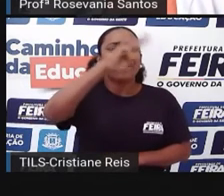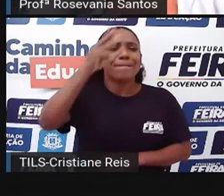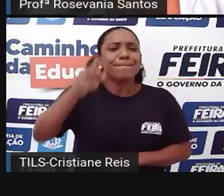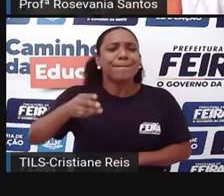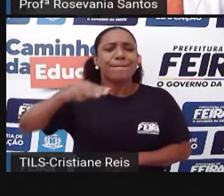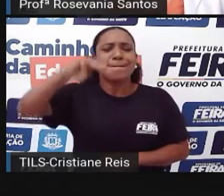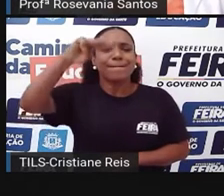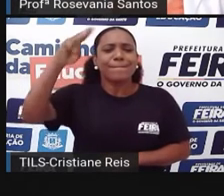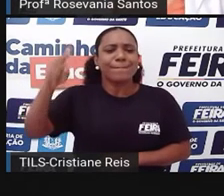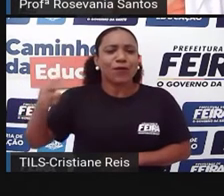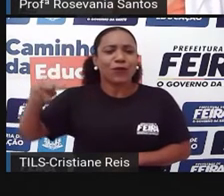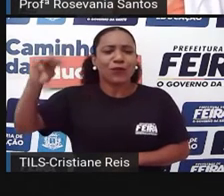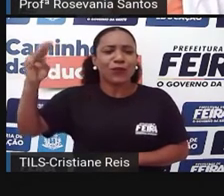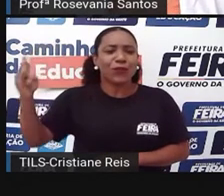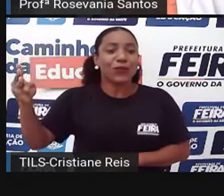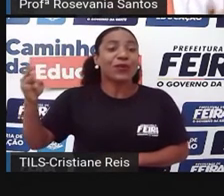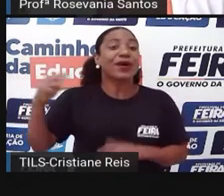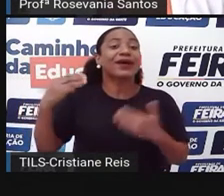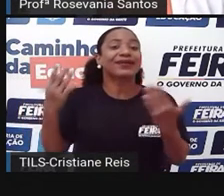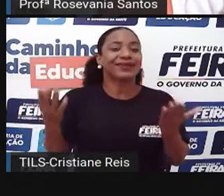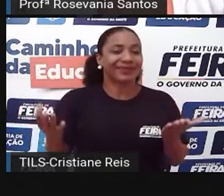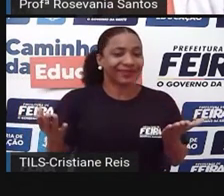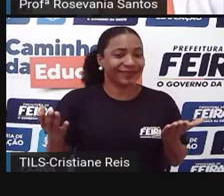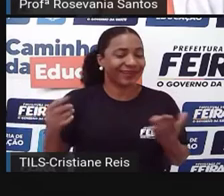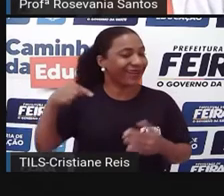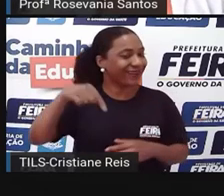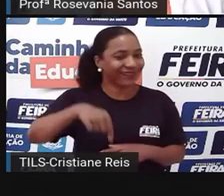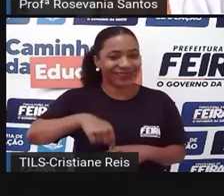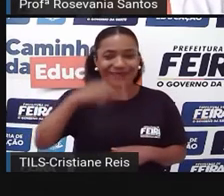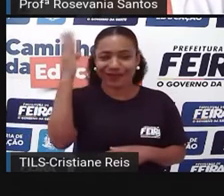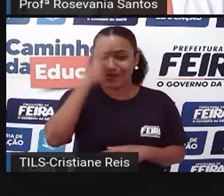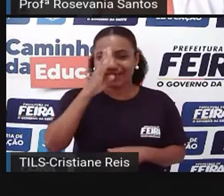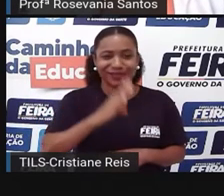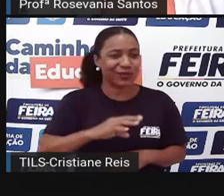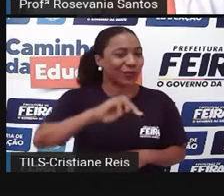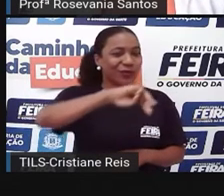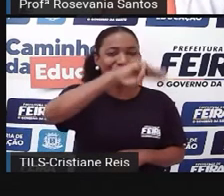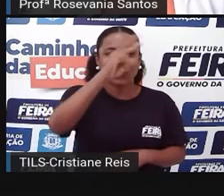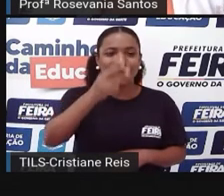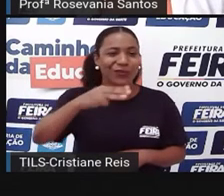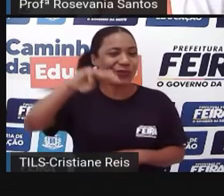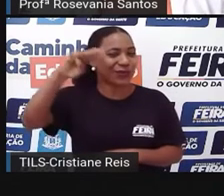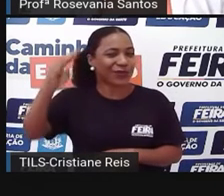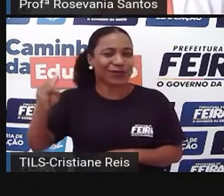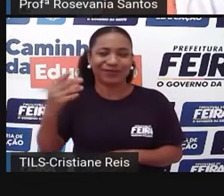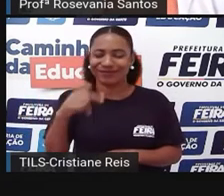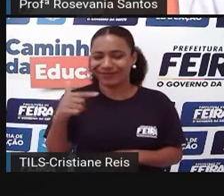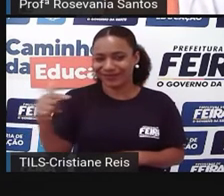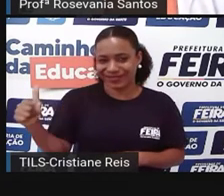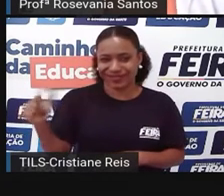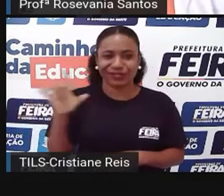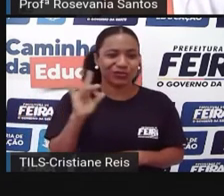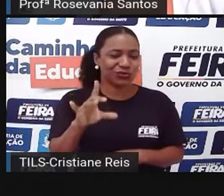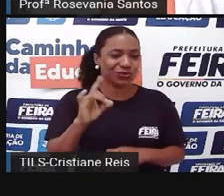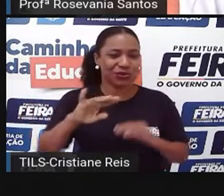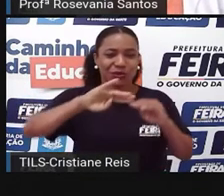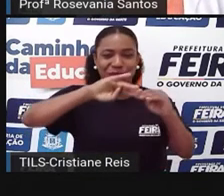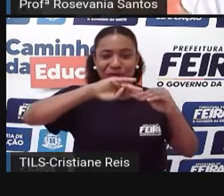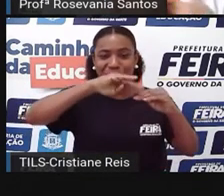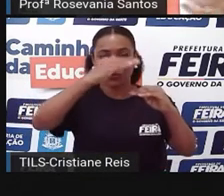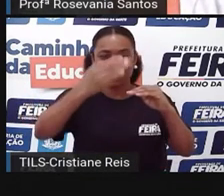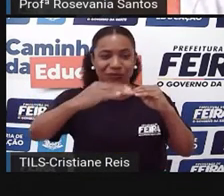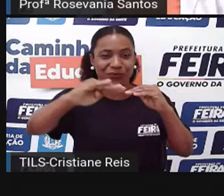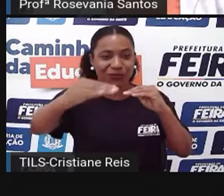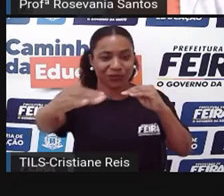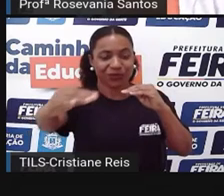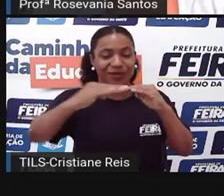mas a gente está estudando o relevo brasileiro, e no Brasil nós não temos montanhas, por isso que a gente só vai falar, né, dessas formas. Se a gente estivesse falando